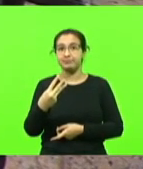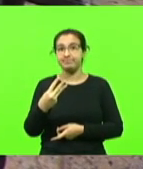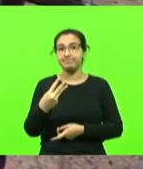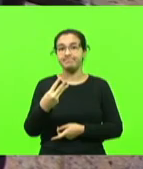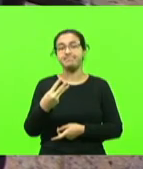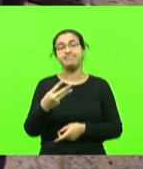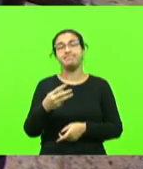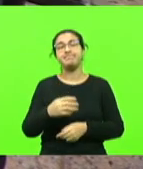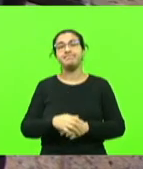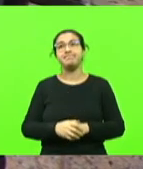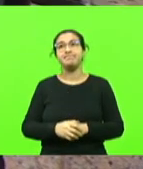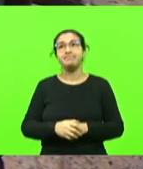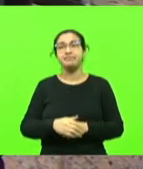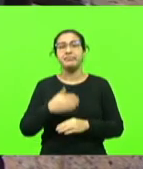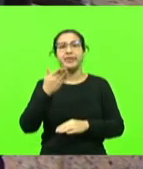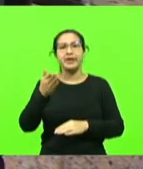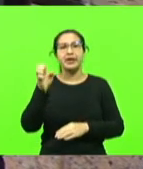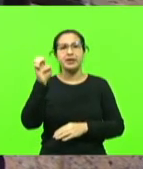ao qual atendia